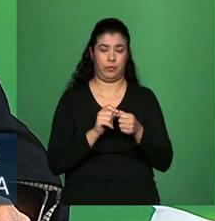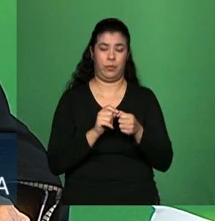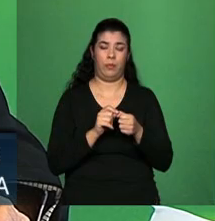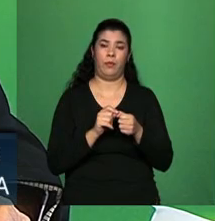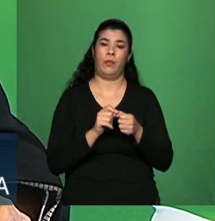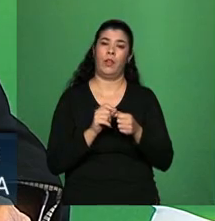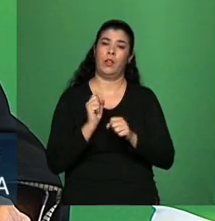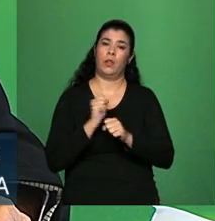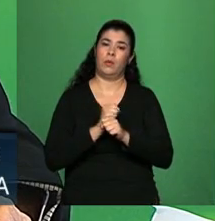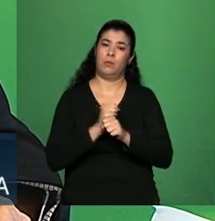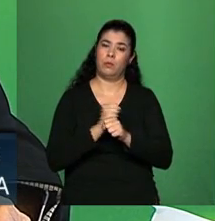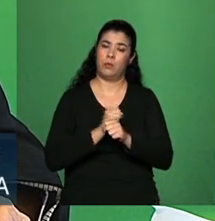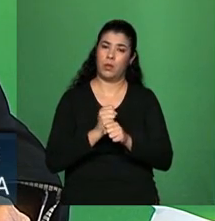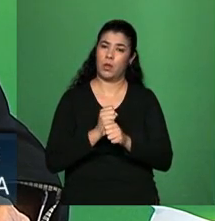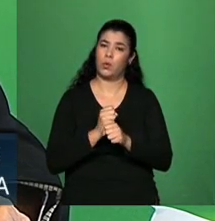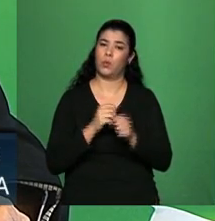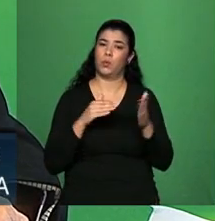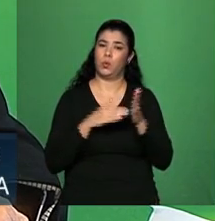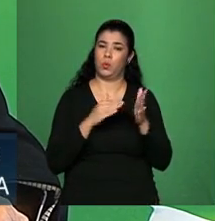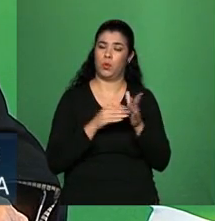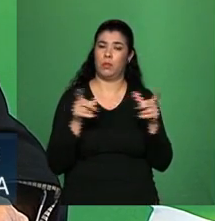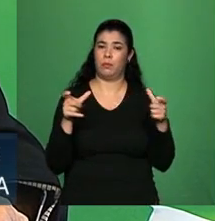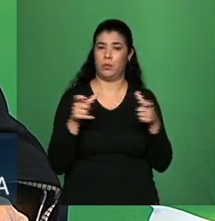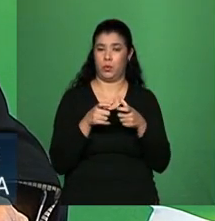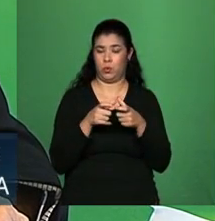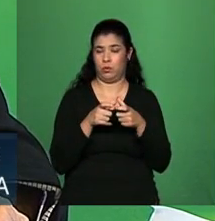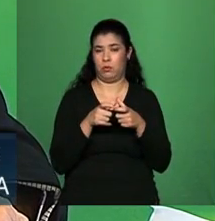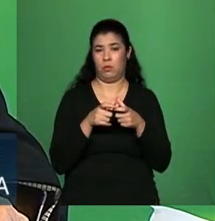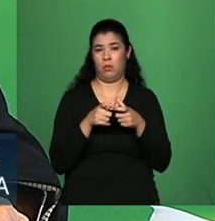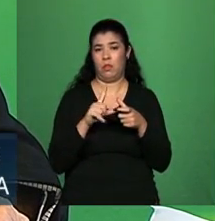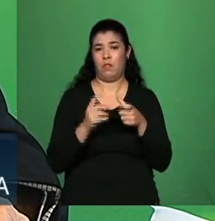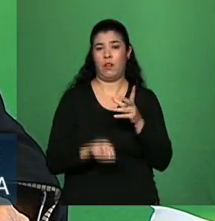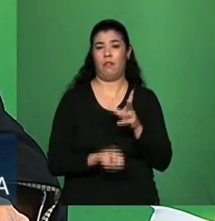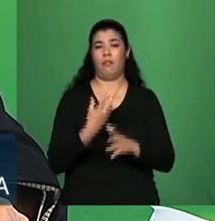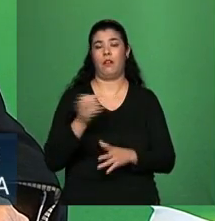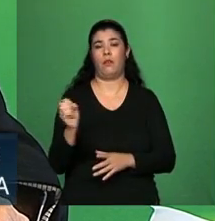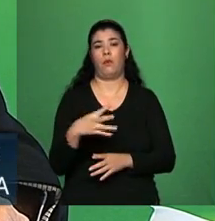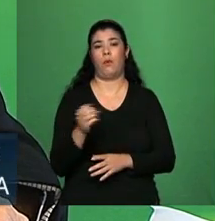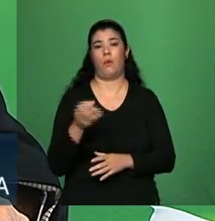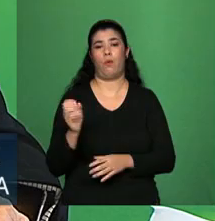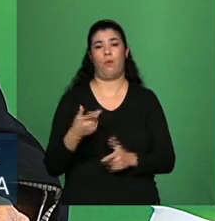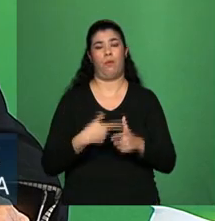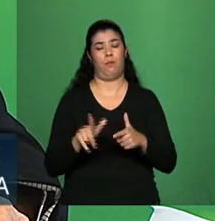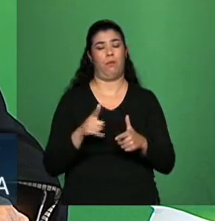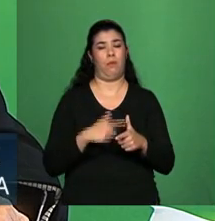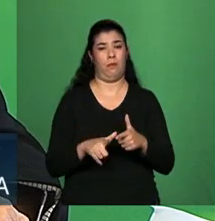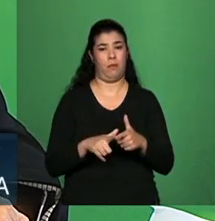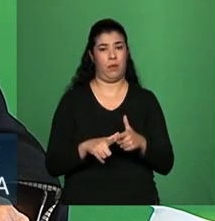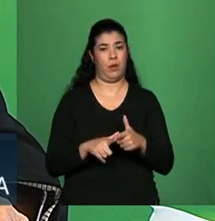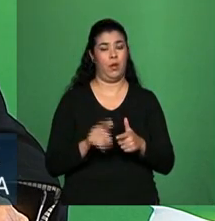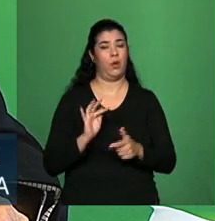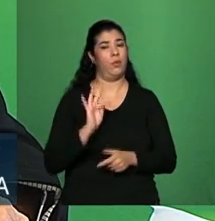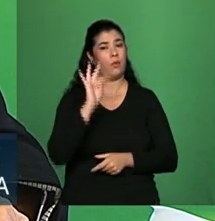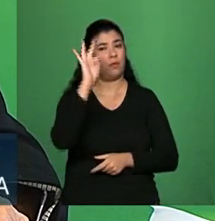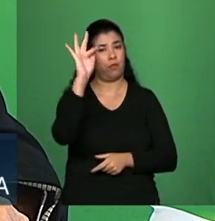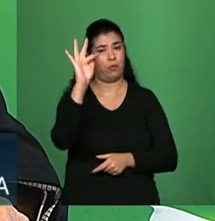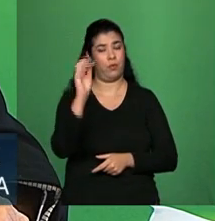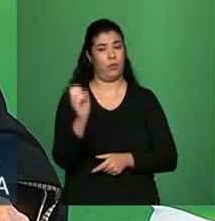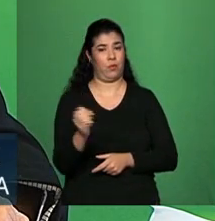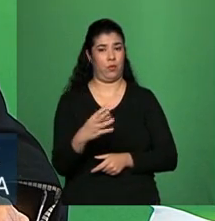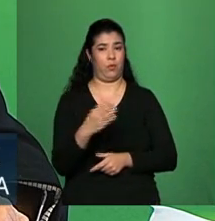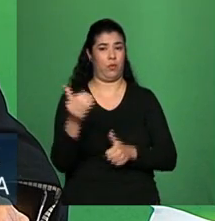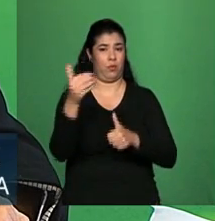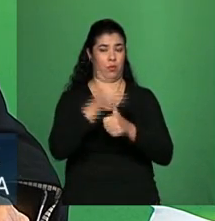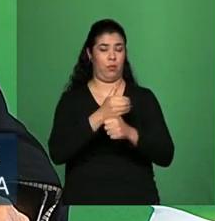prazo o problema não se constitui novo problema, para os próximos governos a gente deixa uma